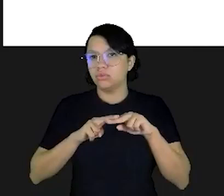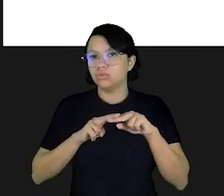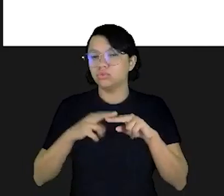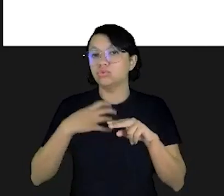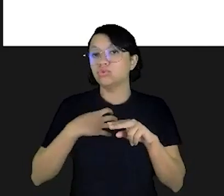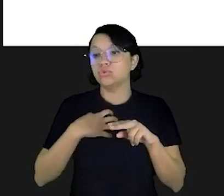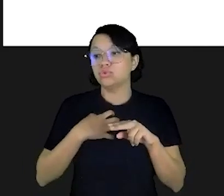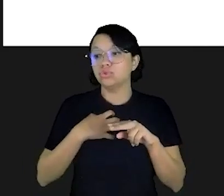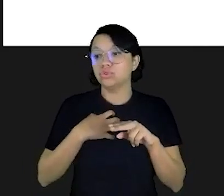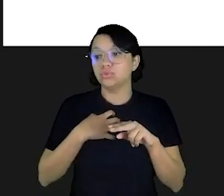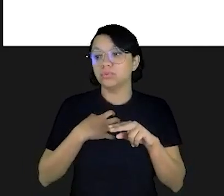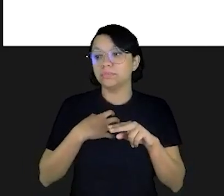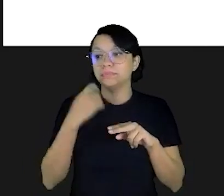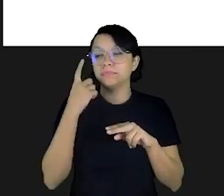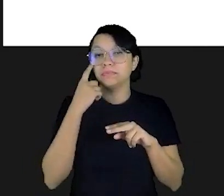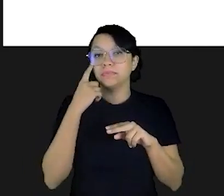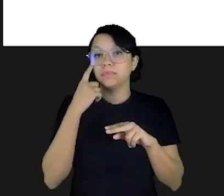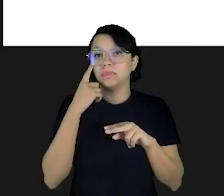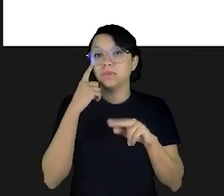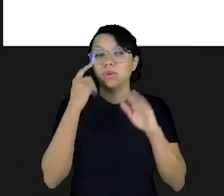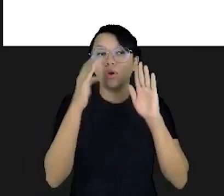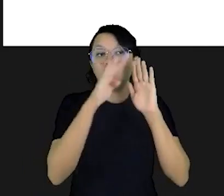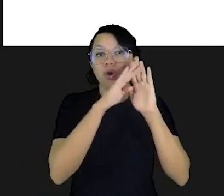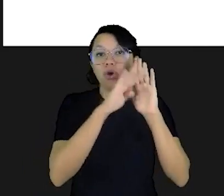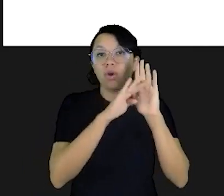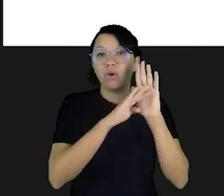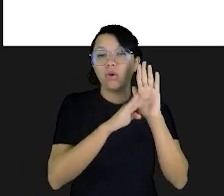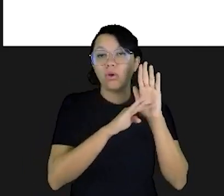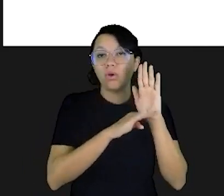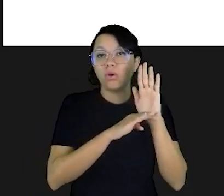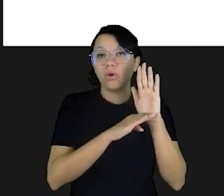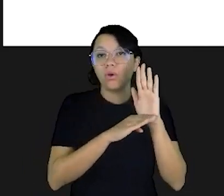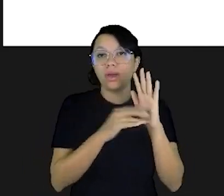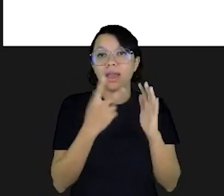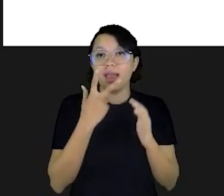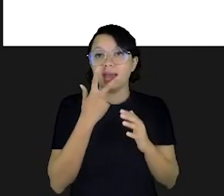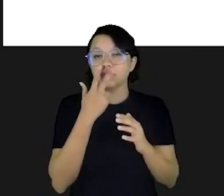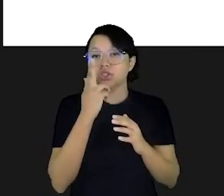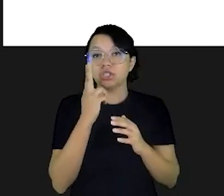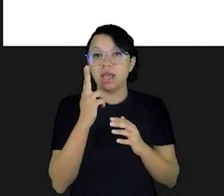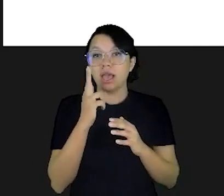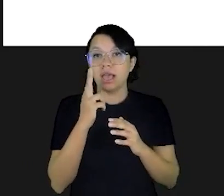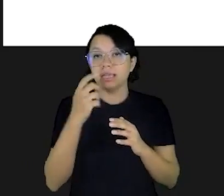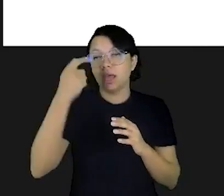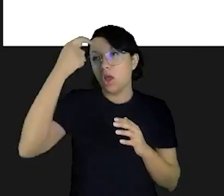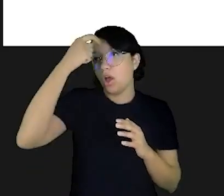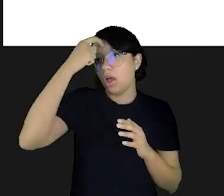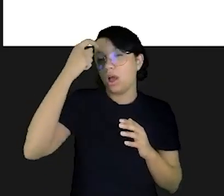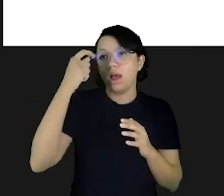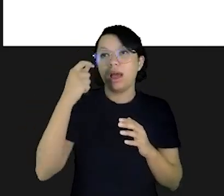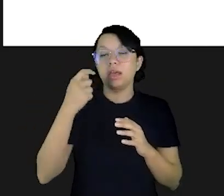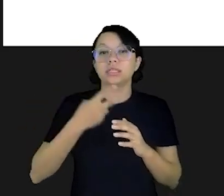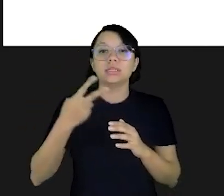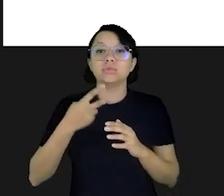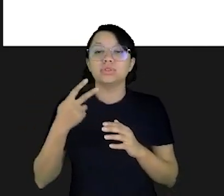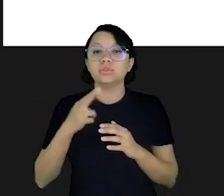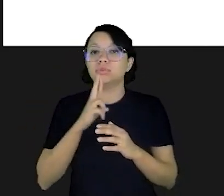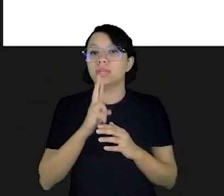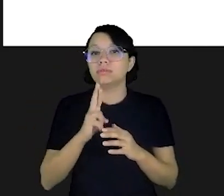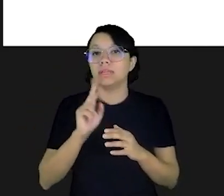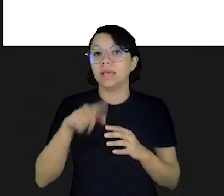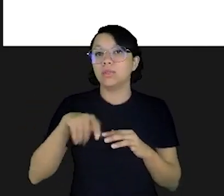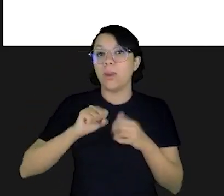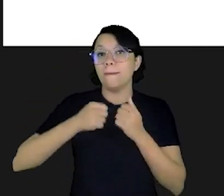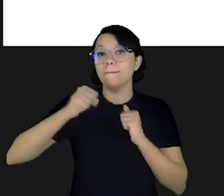forma como esses números estão ordenados, a achar inconsciente ou subconscientemente que o segundo resultado